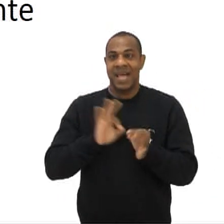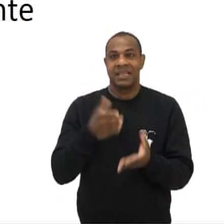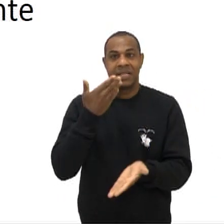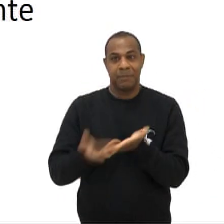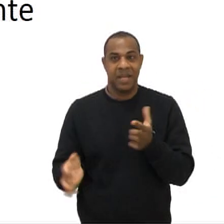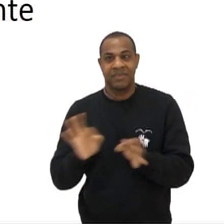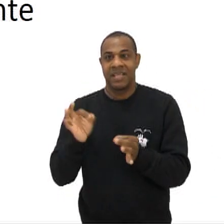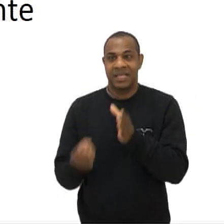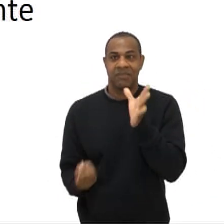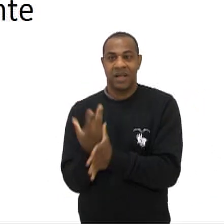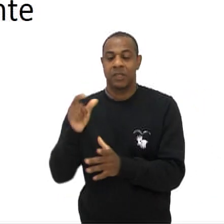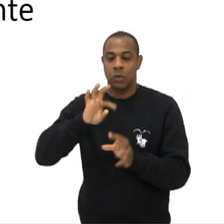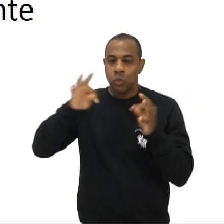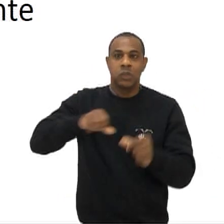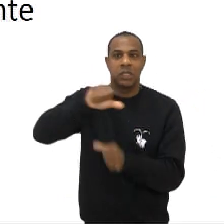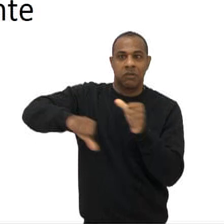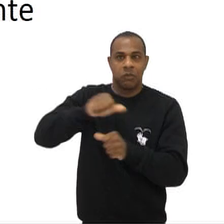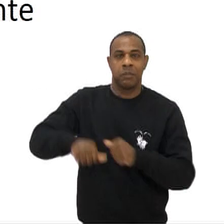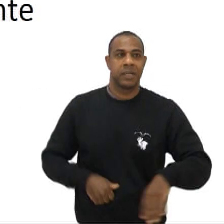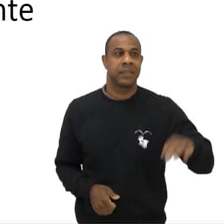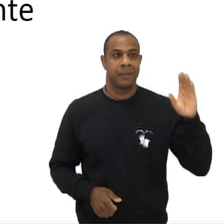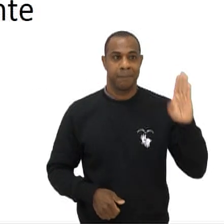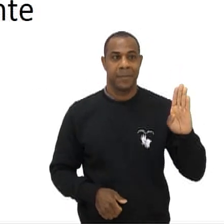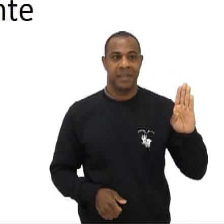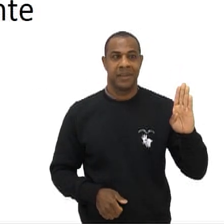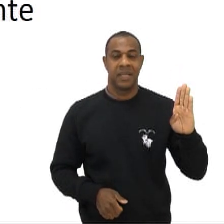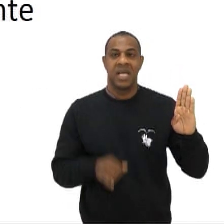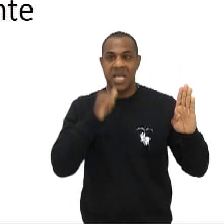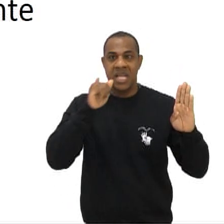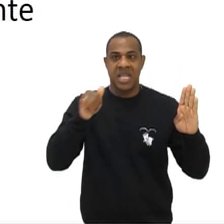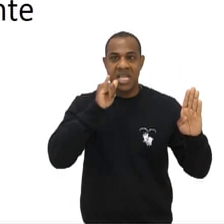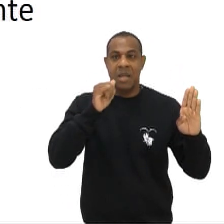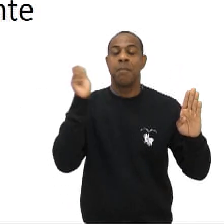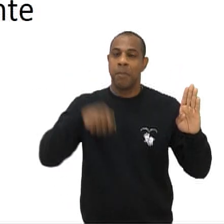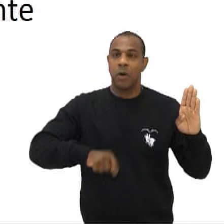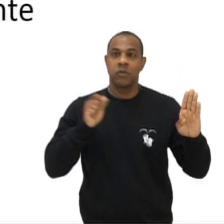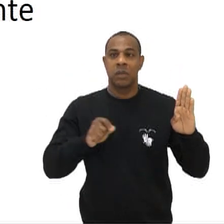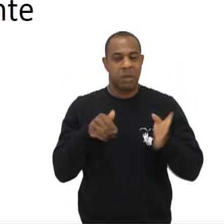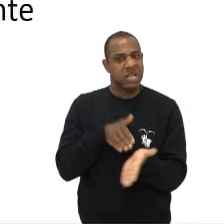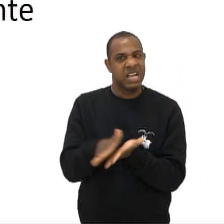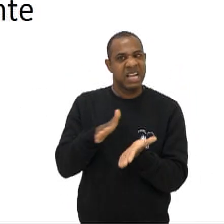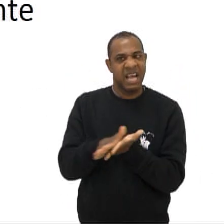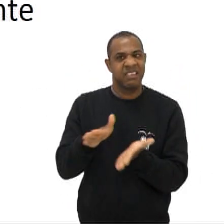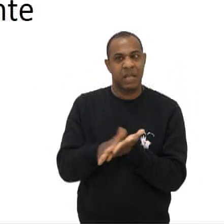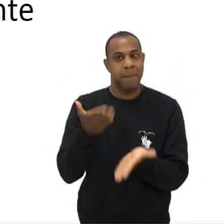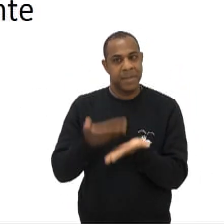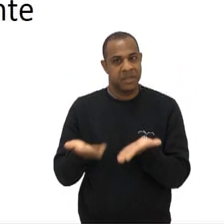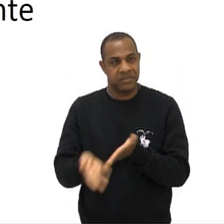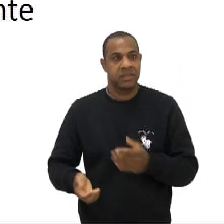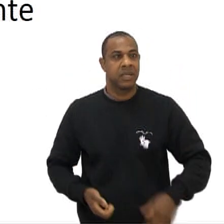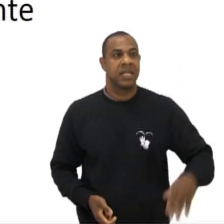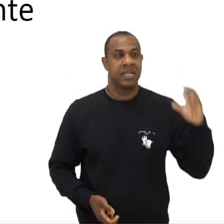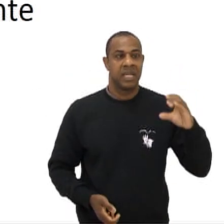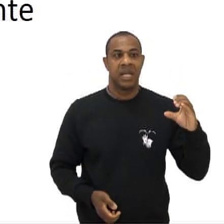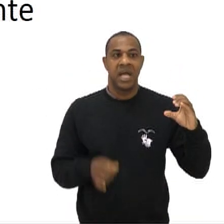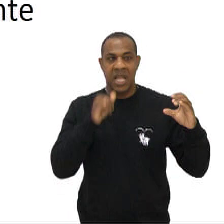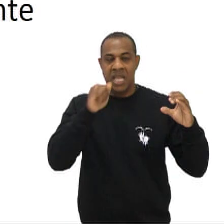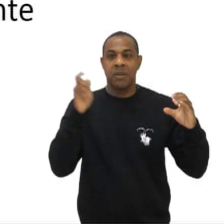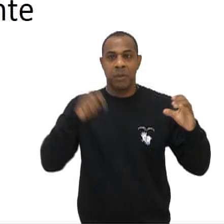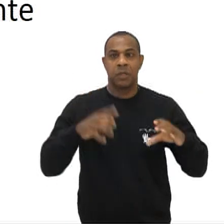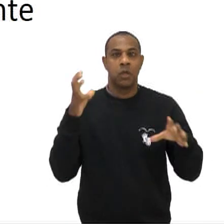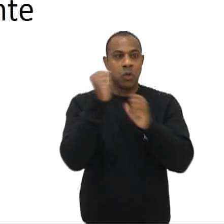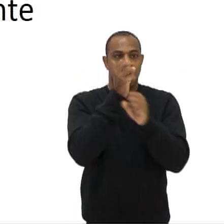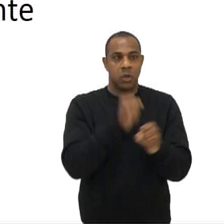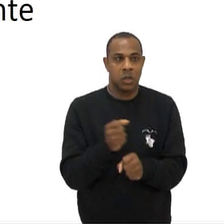se cria Tudo se transforma Letra B Que a energia pode ser Gastada e perdida Letra C A energia total do